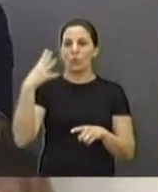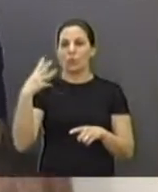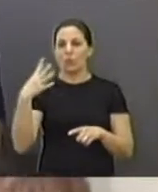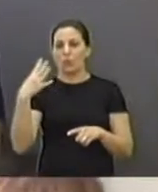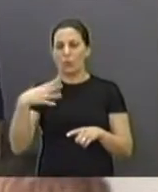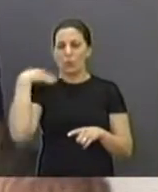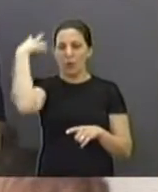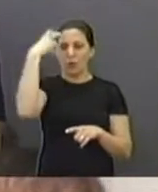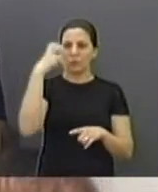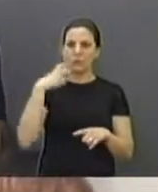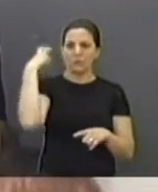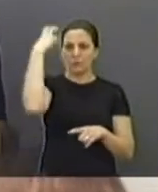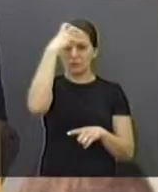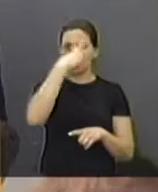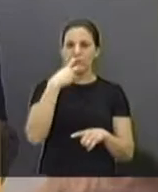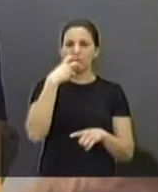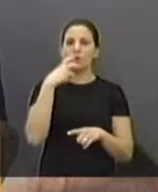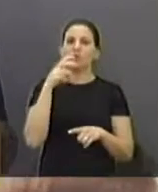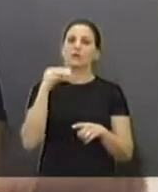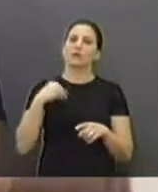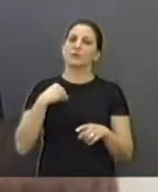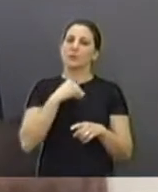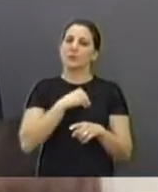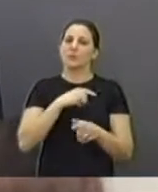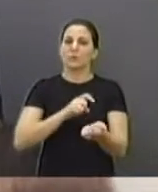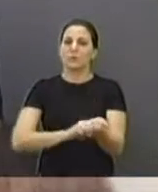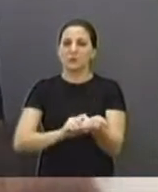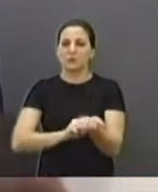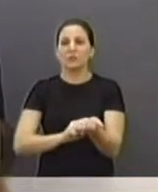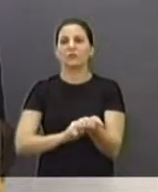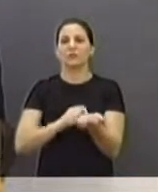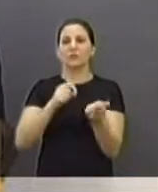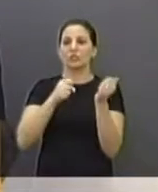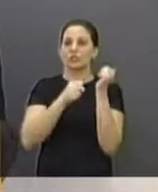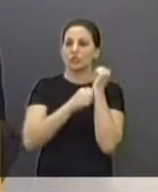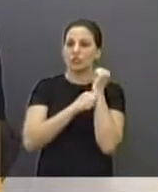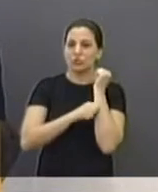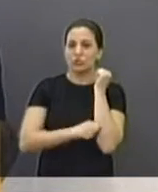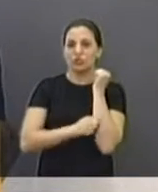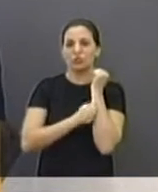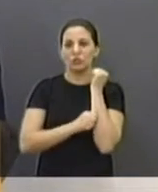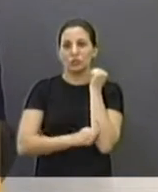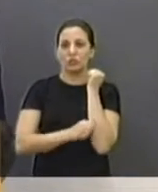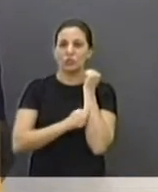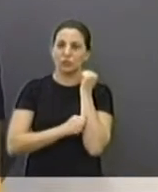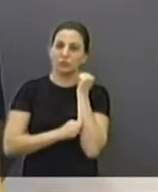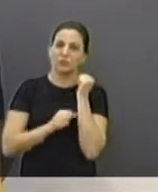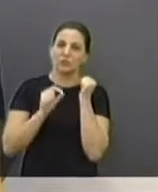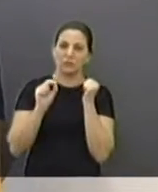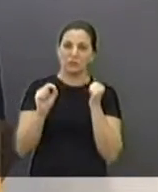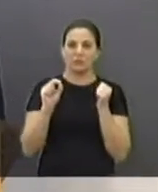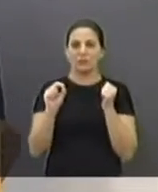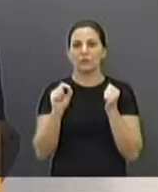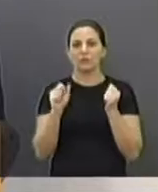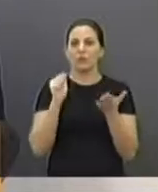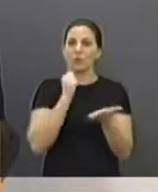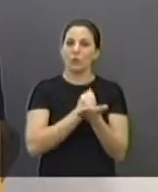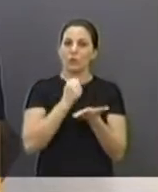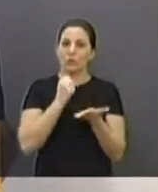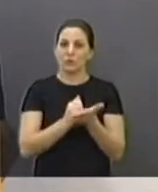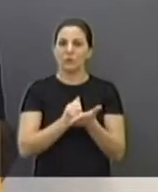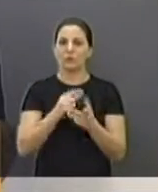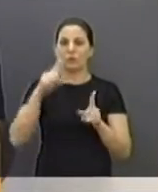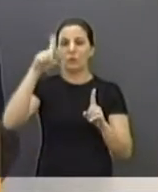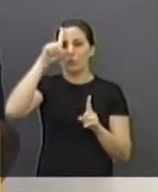para ser exames de sangue, exames de urina, que tem que ser coletado, e o contrato é feito com o Hospital de América,